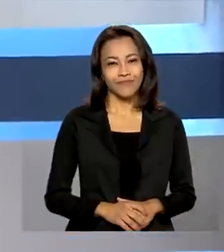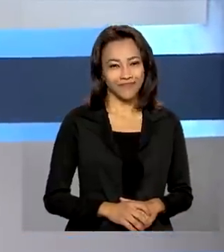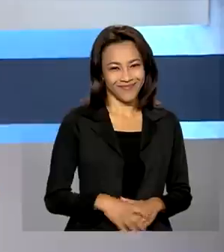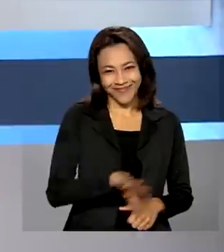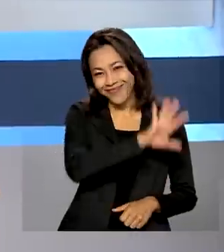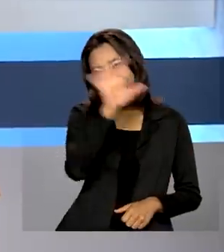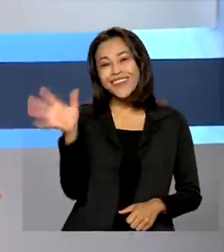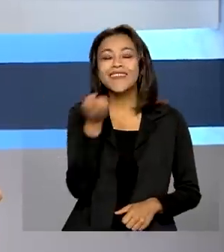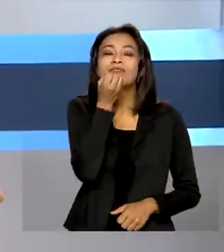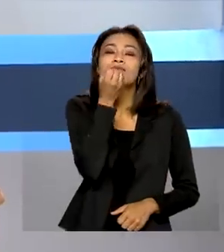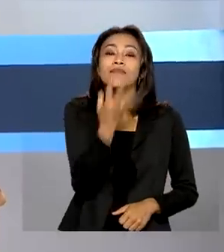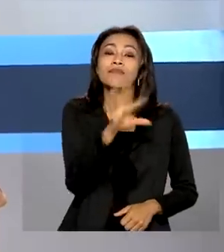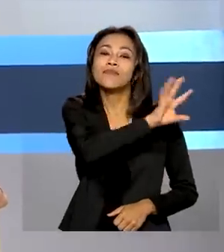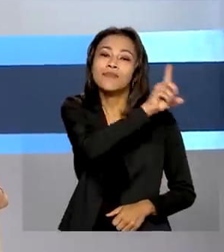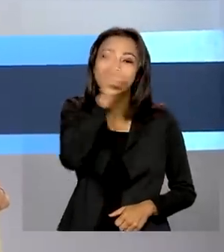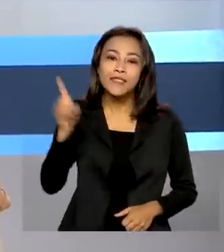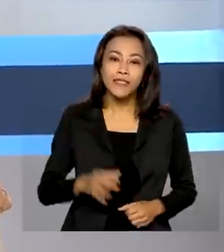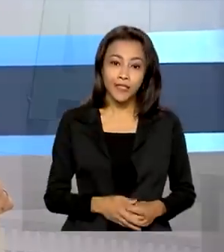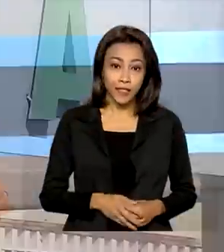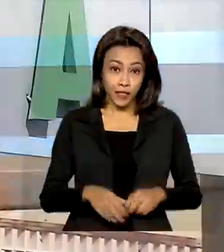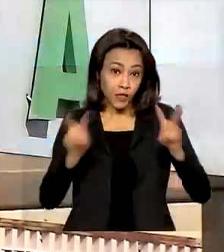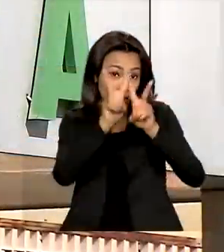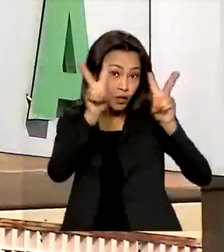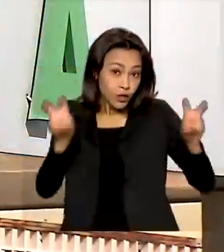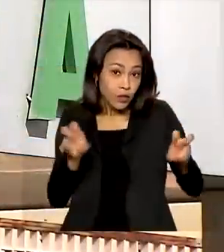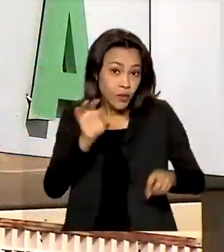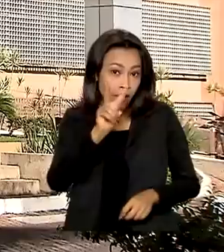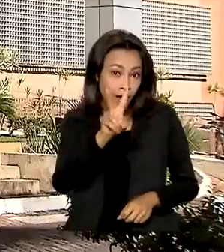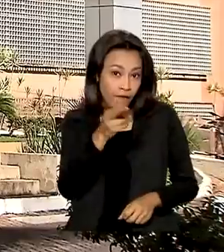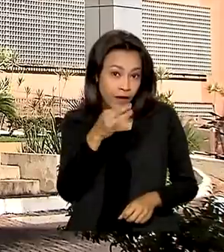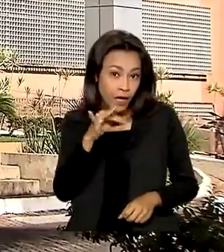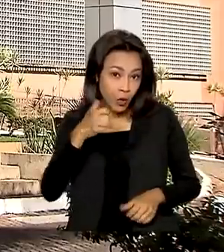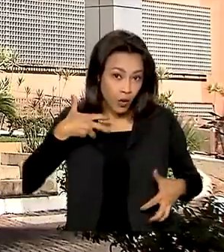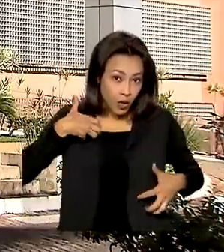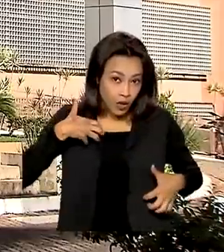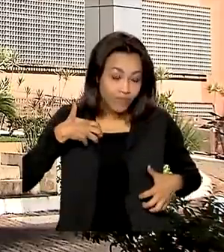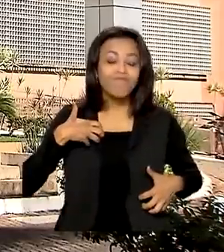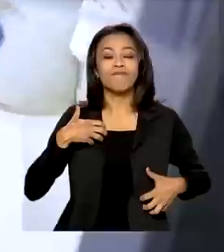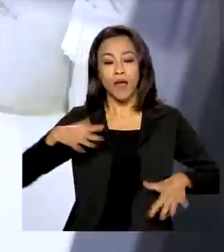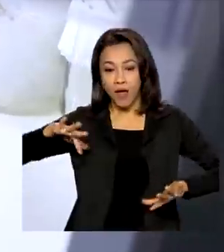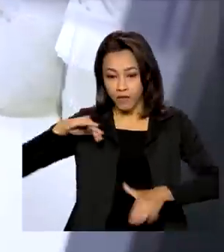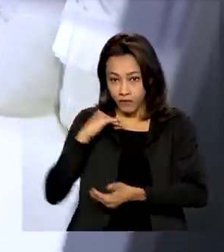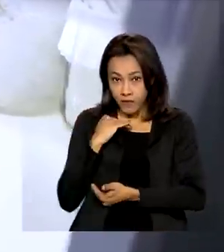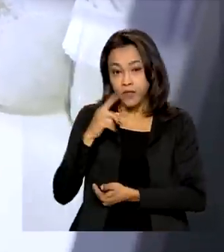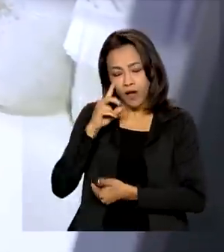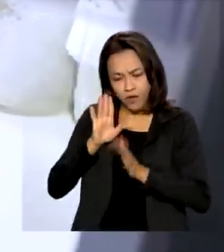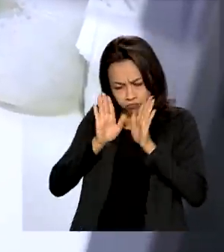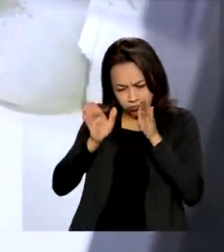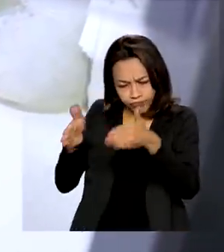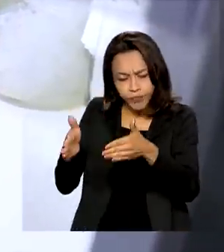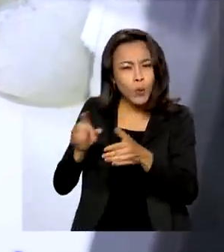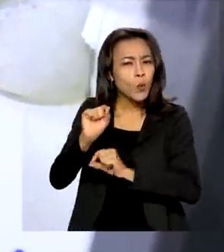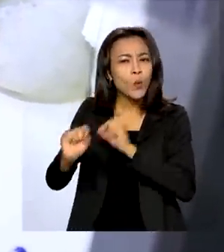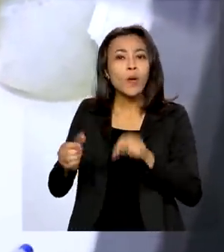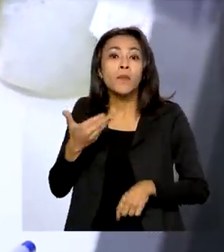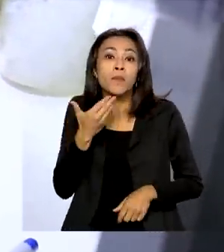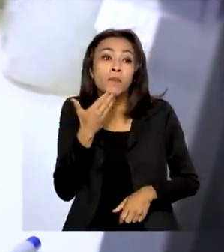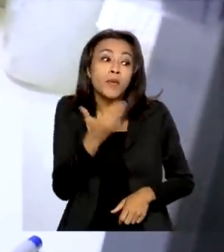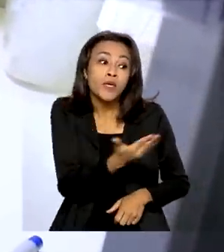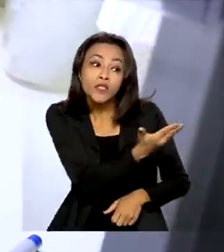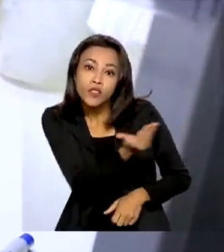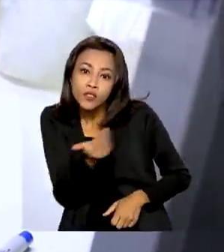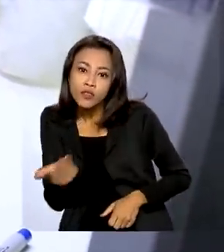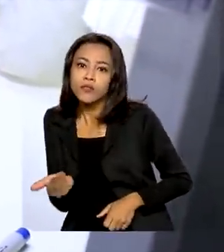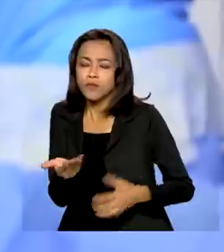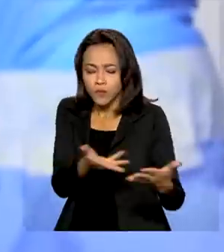Olá, bom dia! Monkey Box, Anvisa vai dar prioridade para analisar pedidos de registro